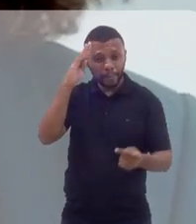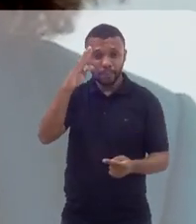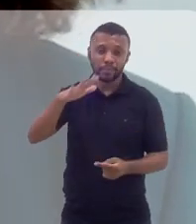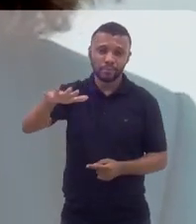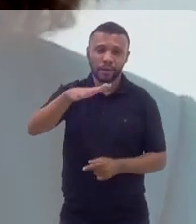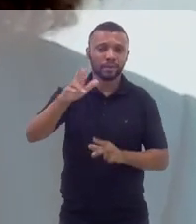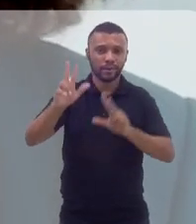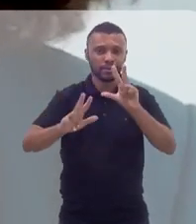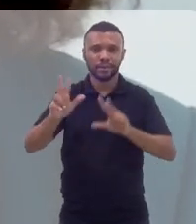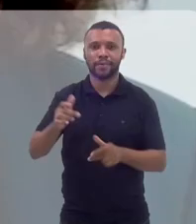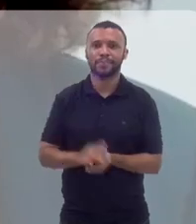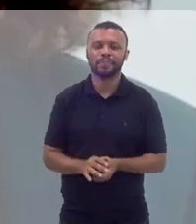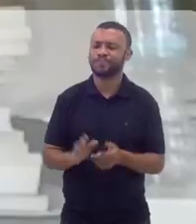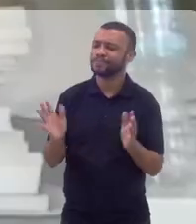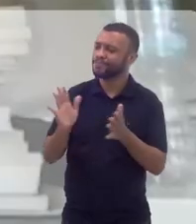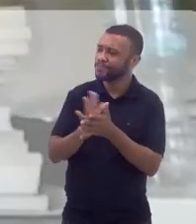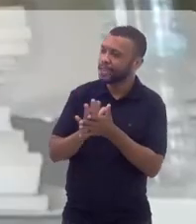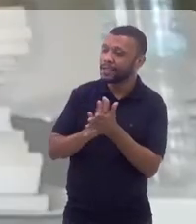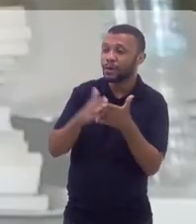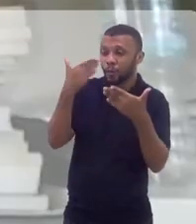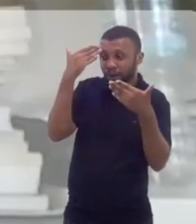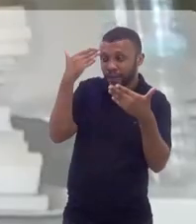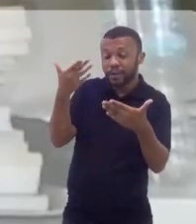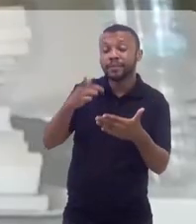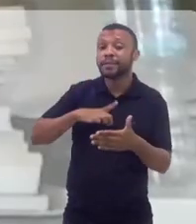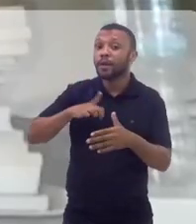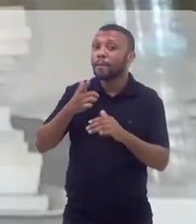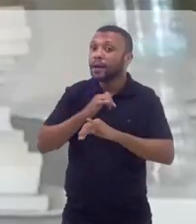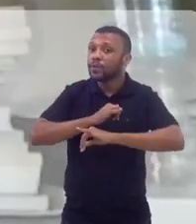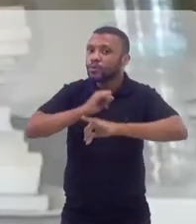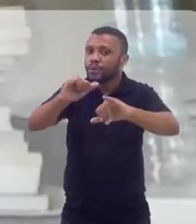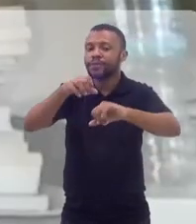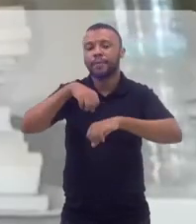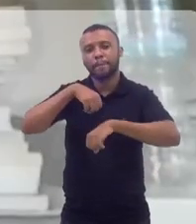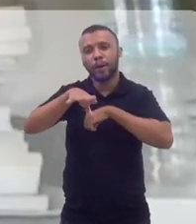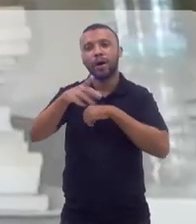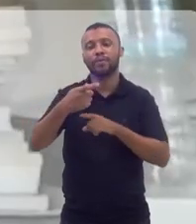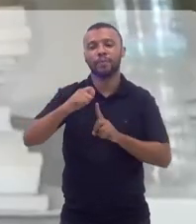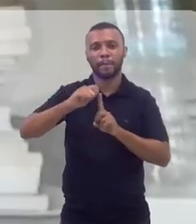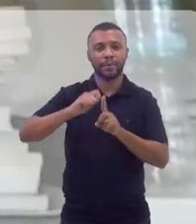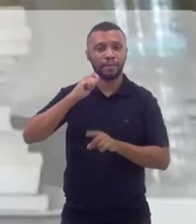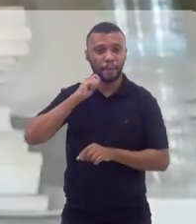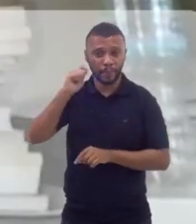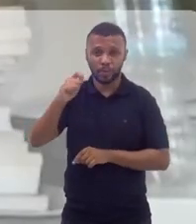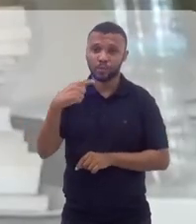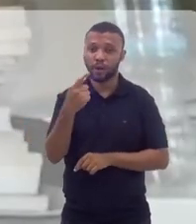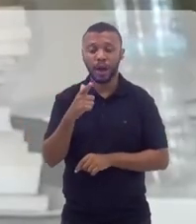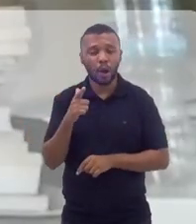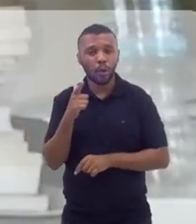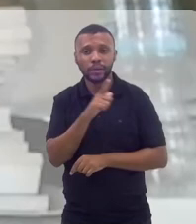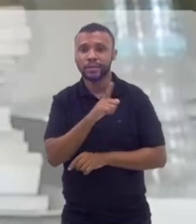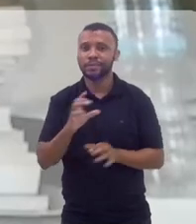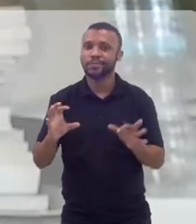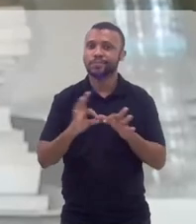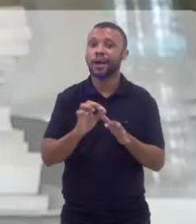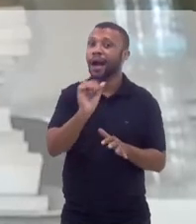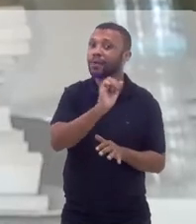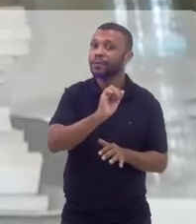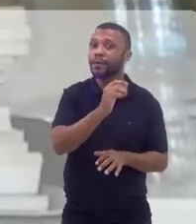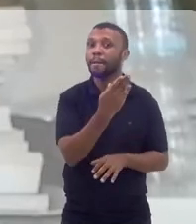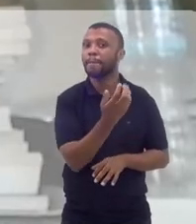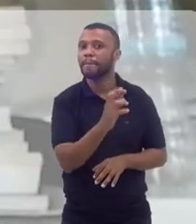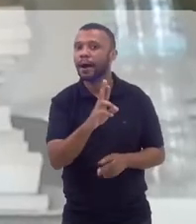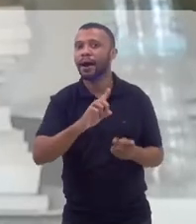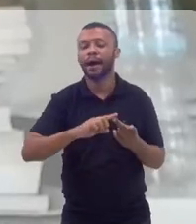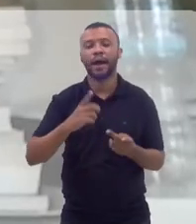principais ativos, que é o carnaval. Gente, eu que agradeço. Tem uma notícia para contar, para abril. A gente conseguiu com a associação de